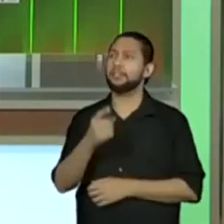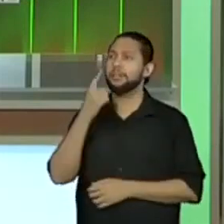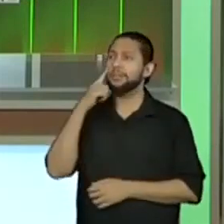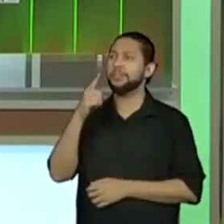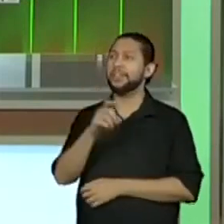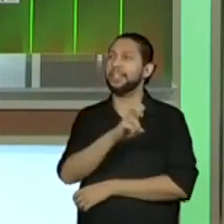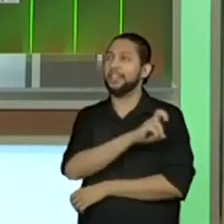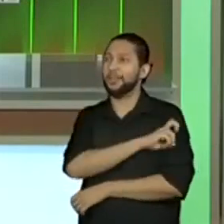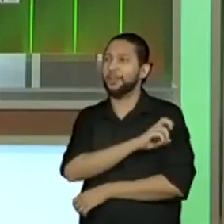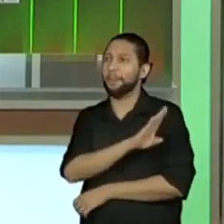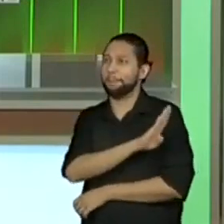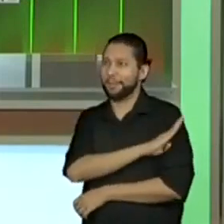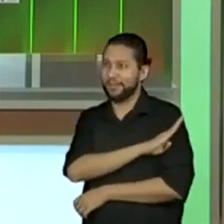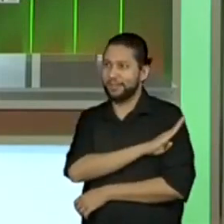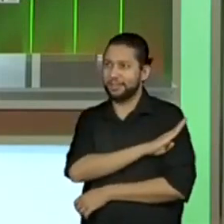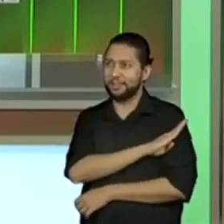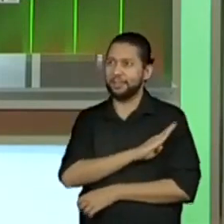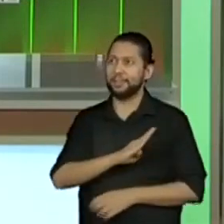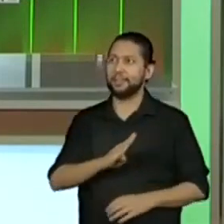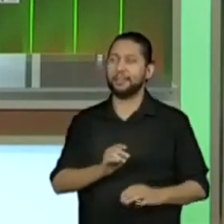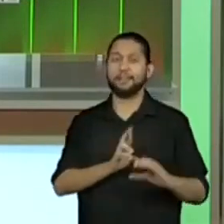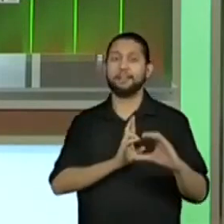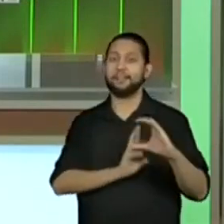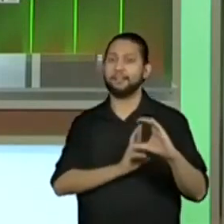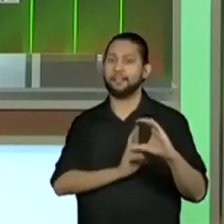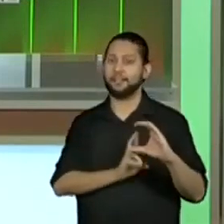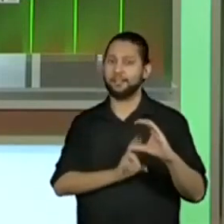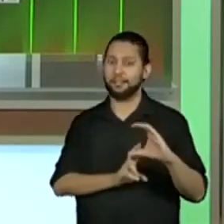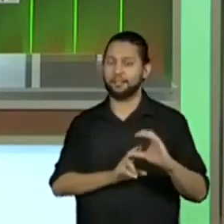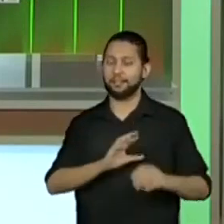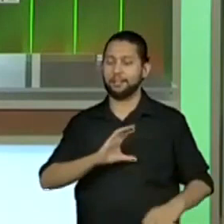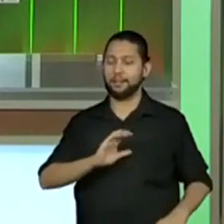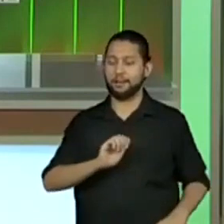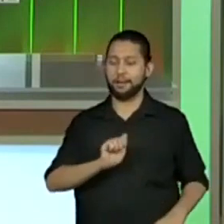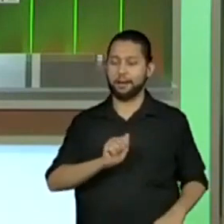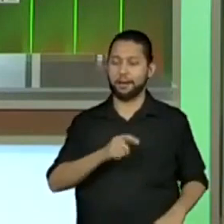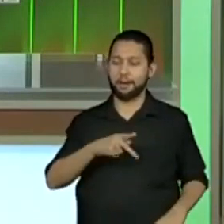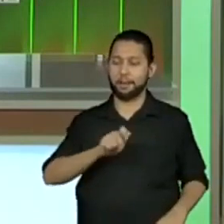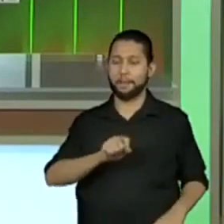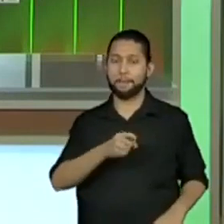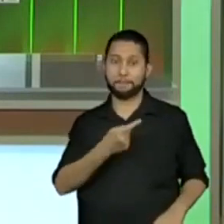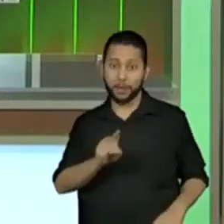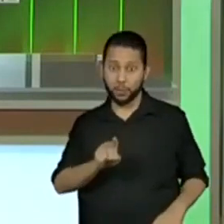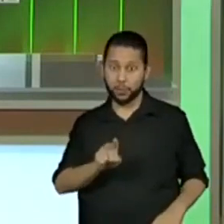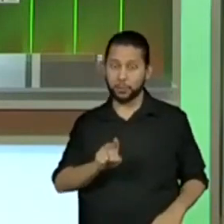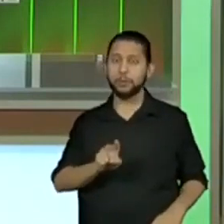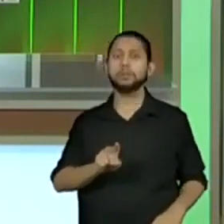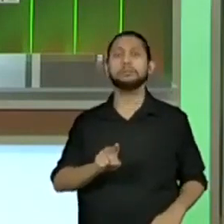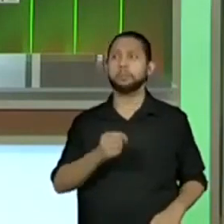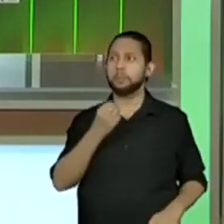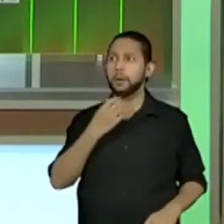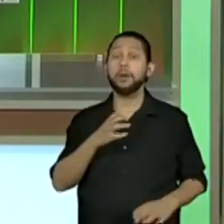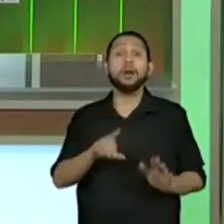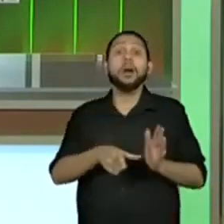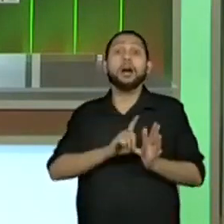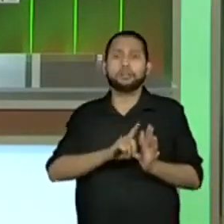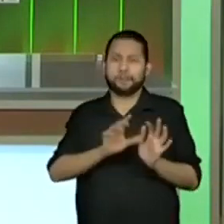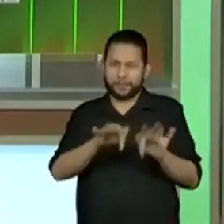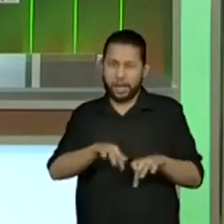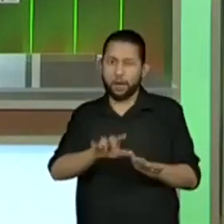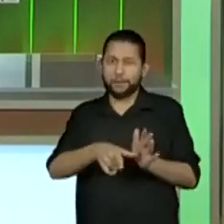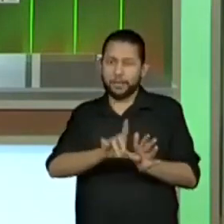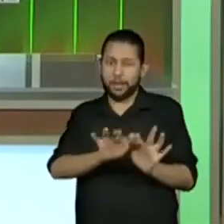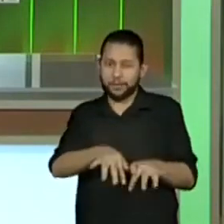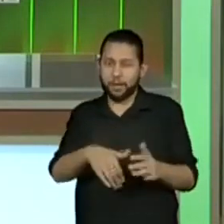Reverendo Porto Filho do Capão Redondo. Que legal! Antes da nossa aula encerrar, eu vou pedir atenção para